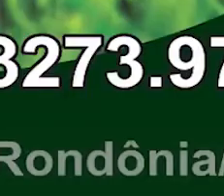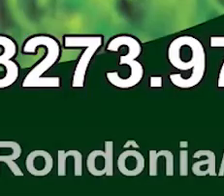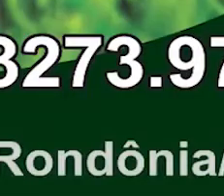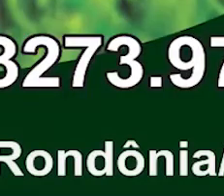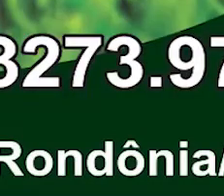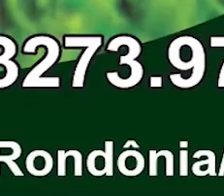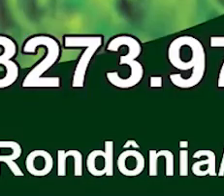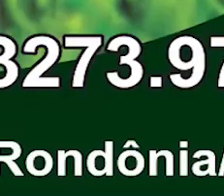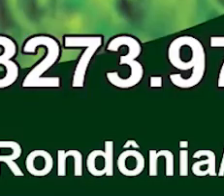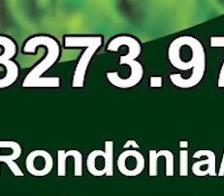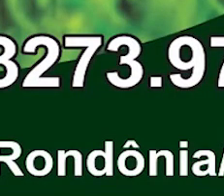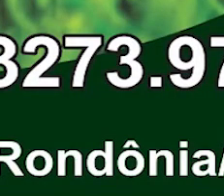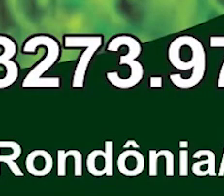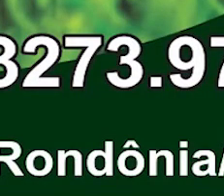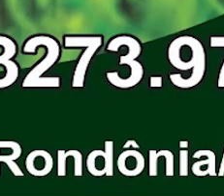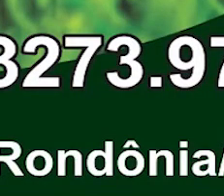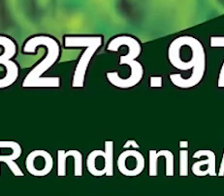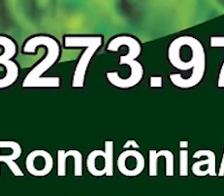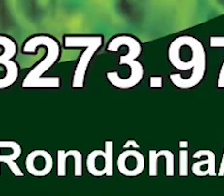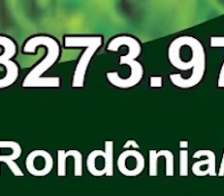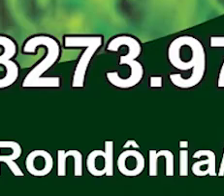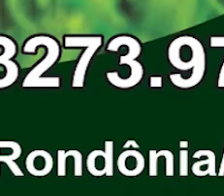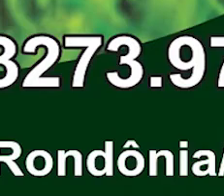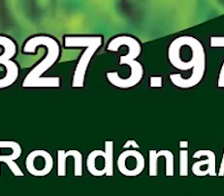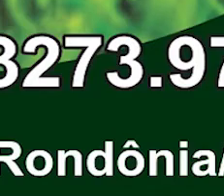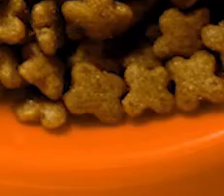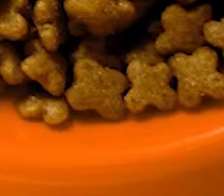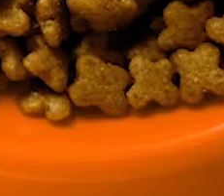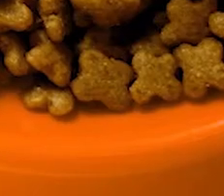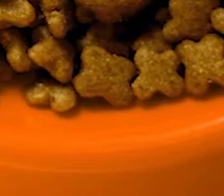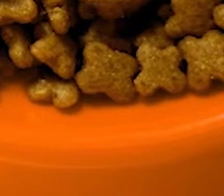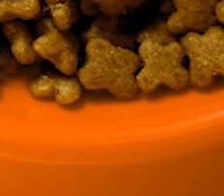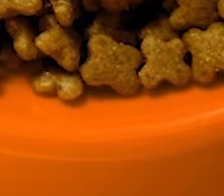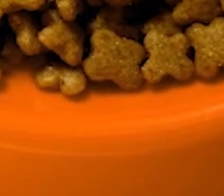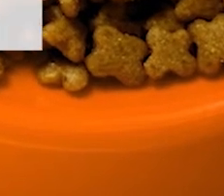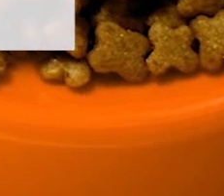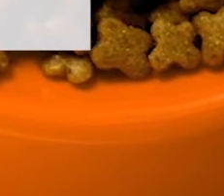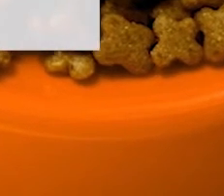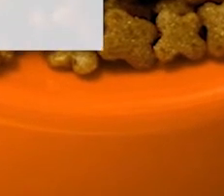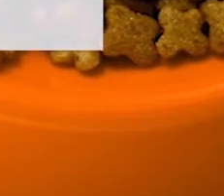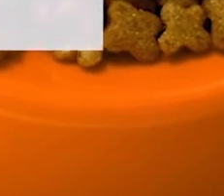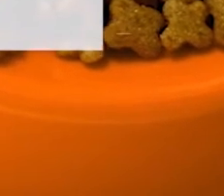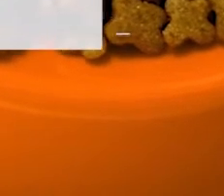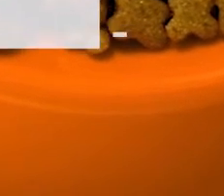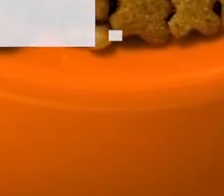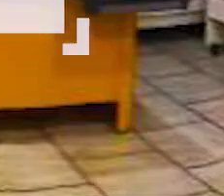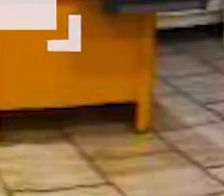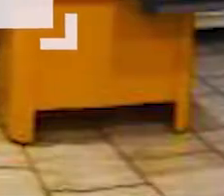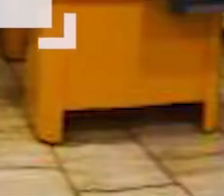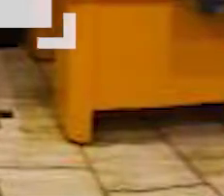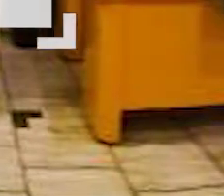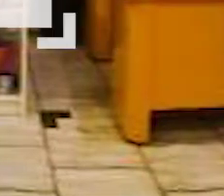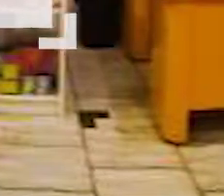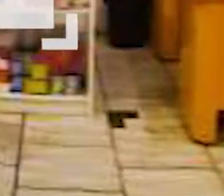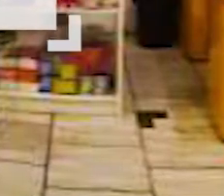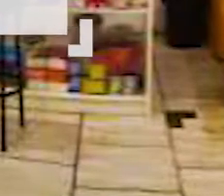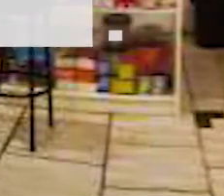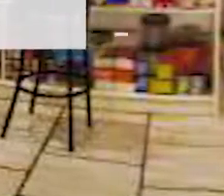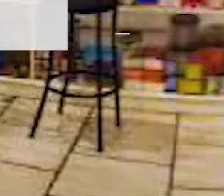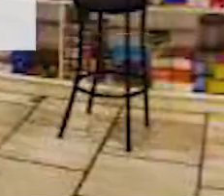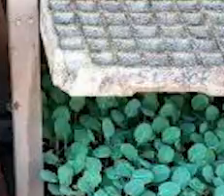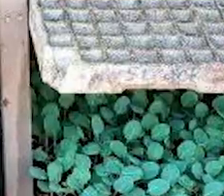Na Agropecuária do Ézio Você encontra Atendimento diferenciado E uma imensa variedade De rações para animais Medicamentos